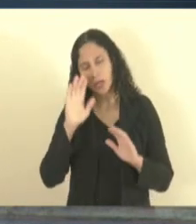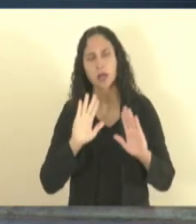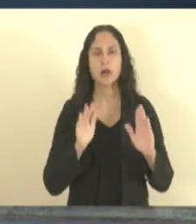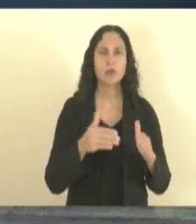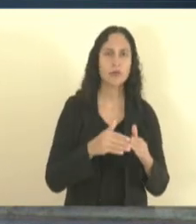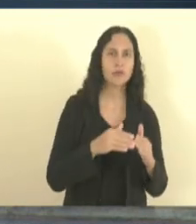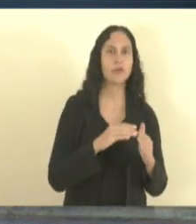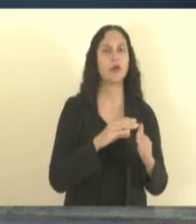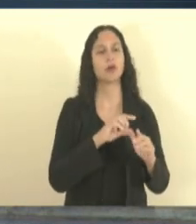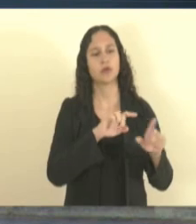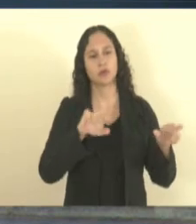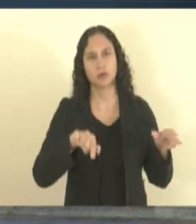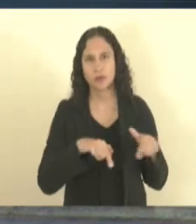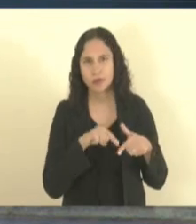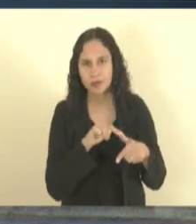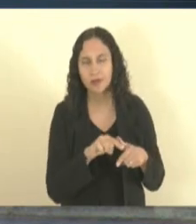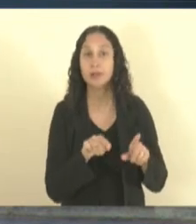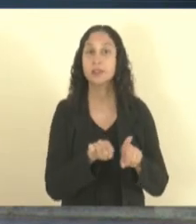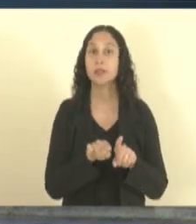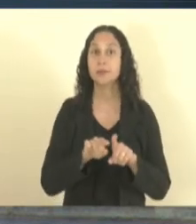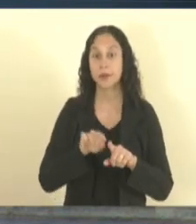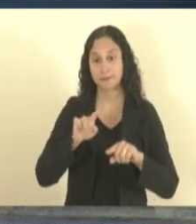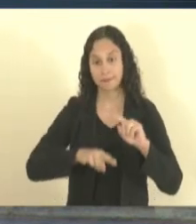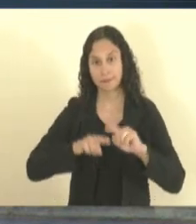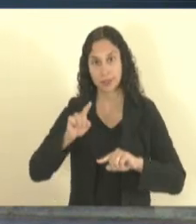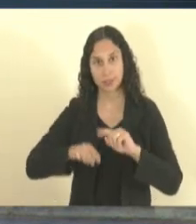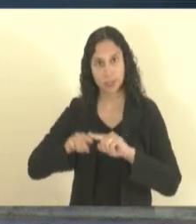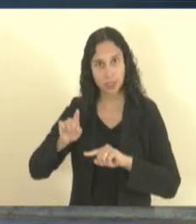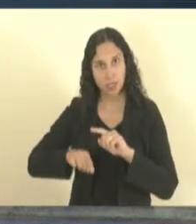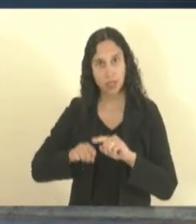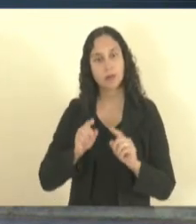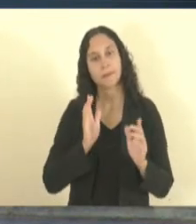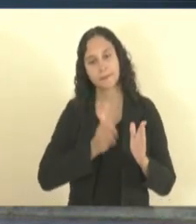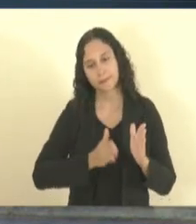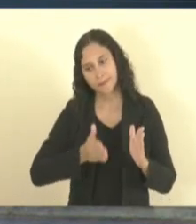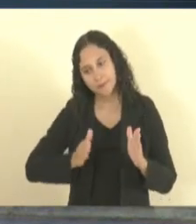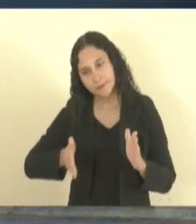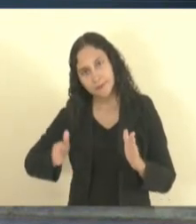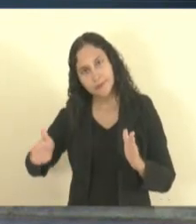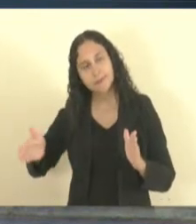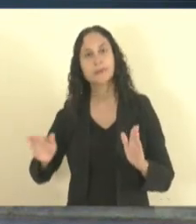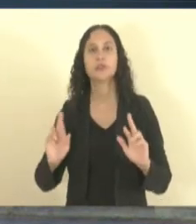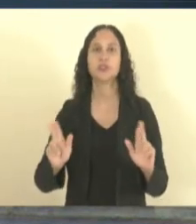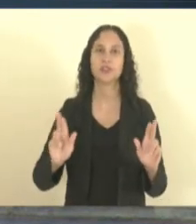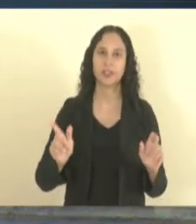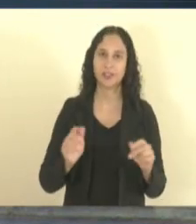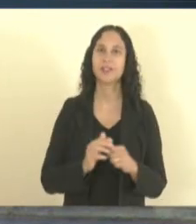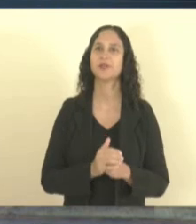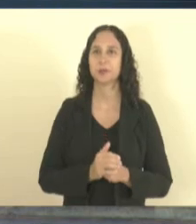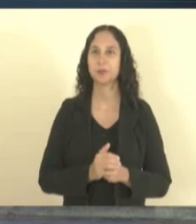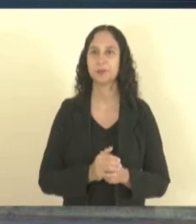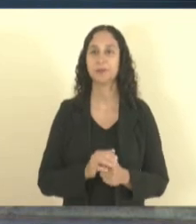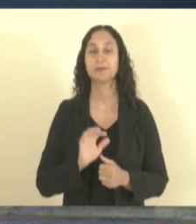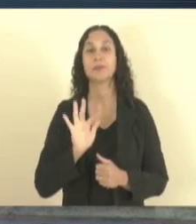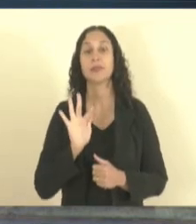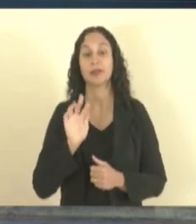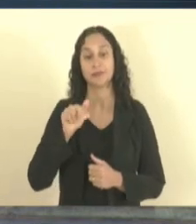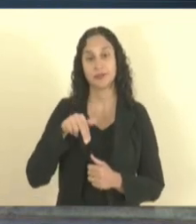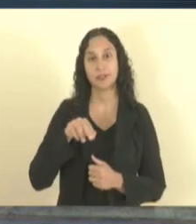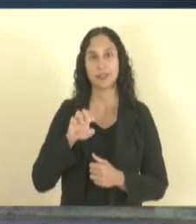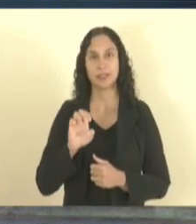equipamentos, também é uma linha que a gente tem até prazos diferenciados. FNE Turismo,